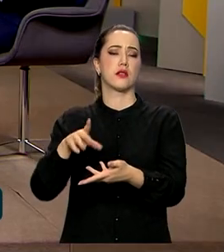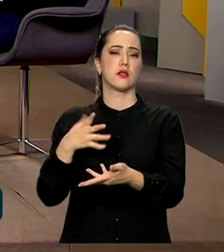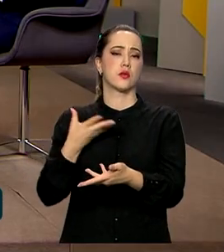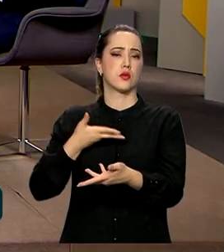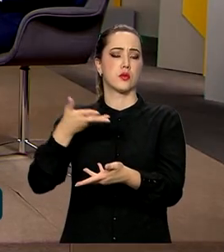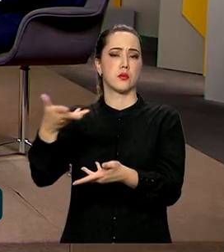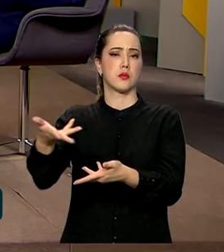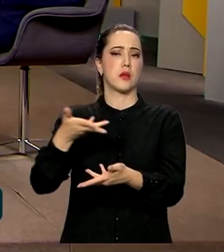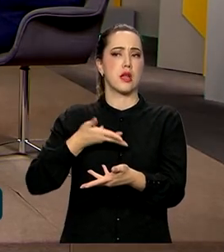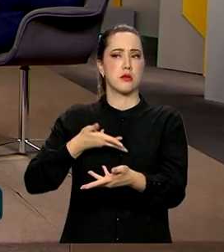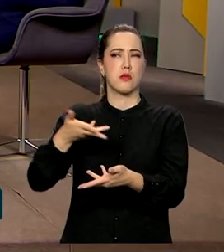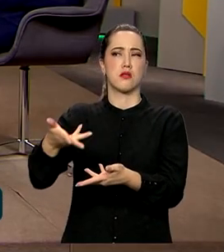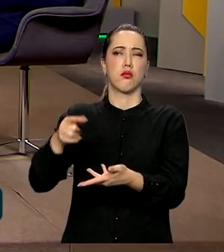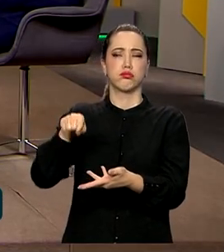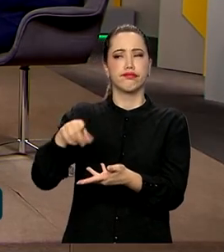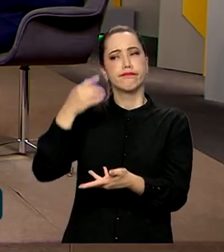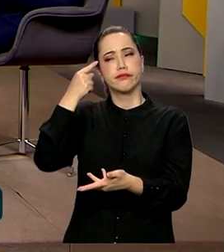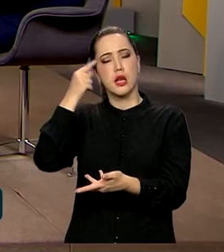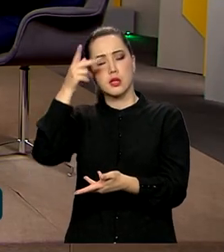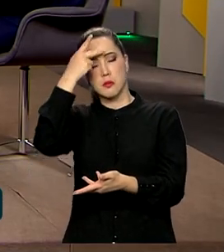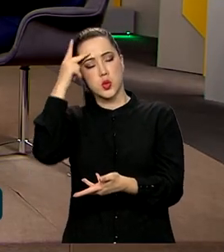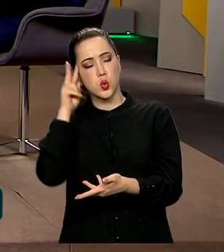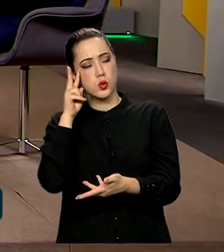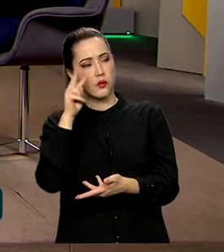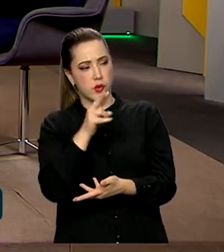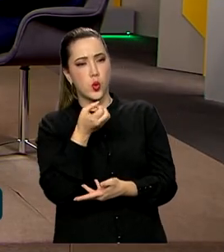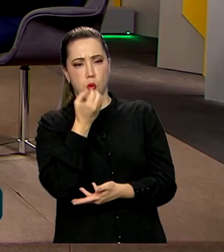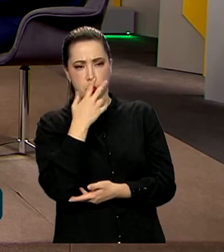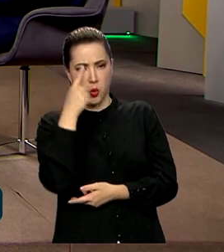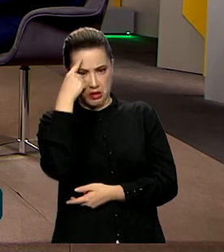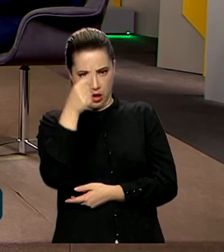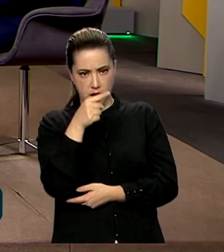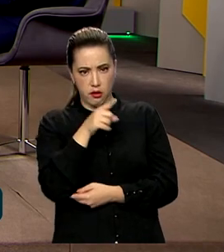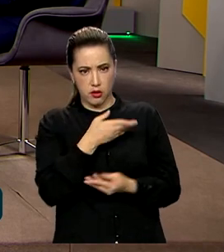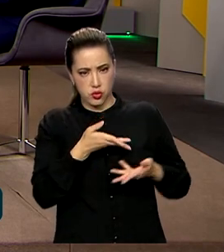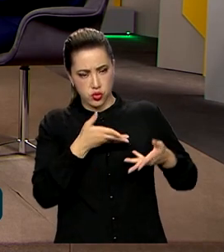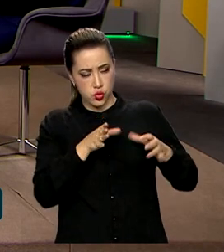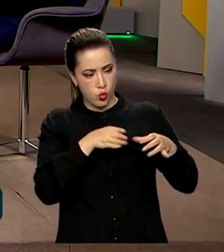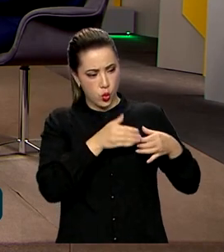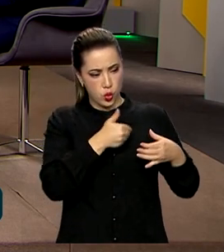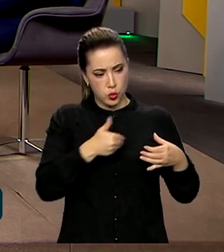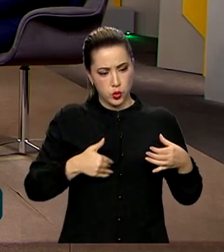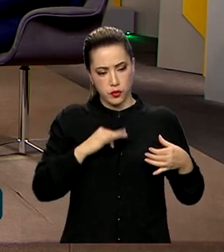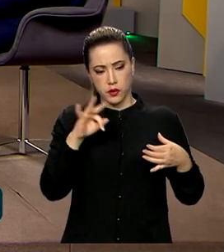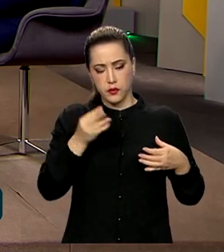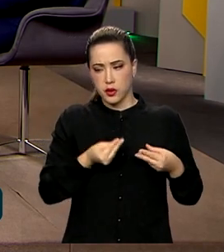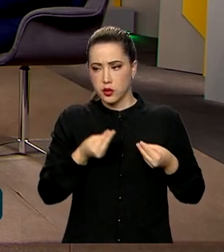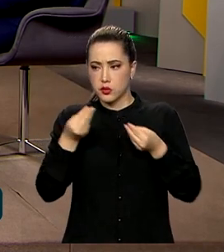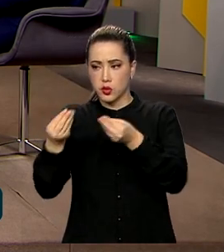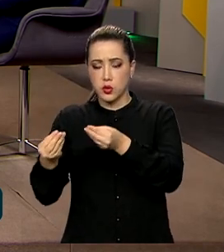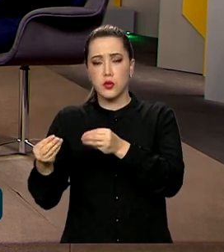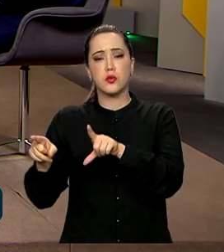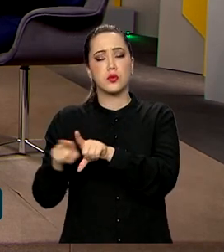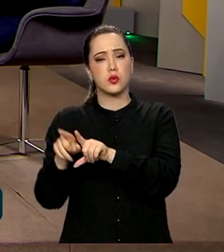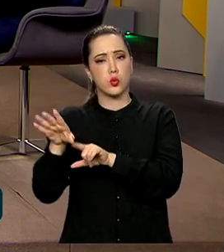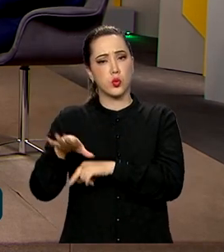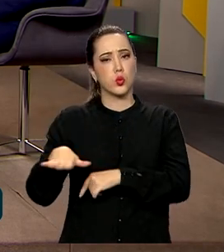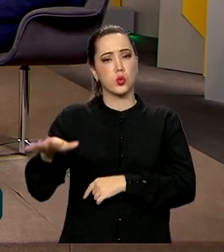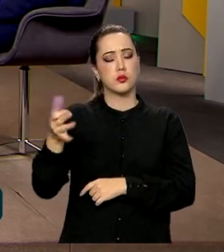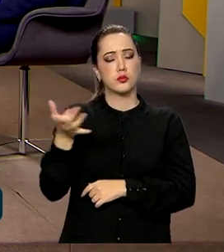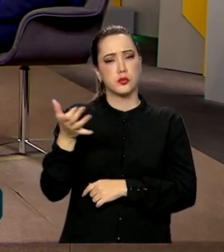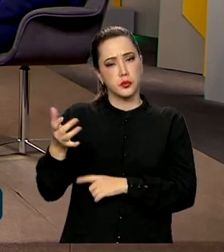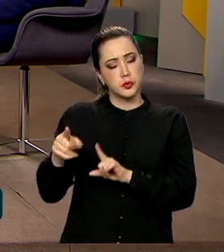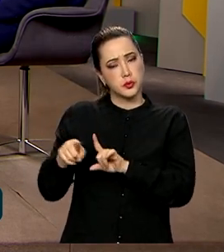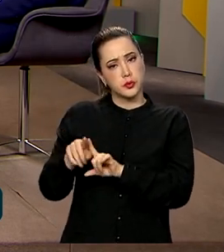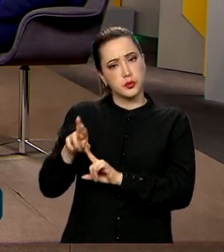Como é que foi a participação não só dos gestores municipais, estaduais, mas também de entidades que têm todo o interesse